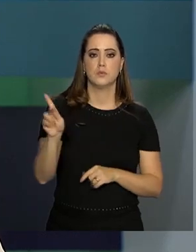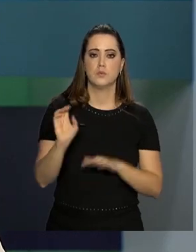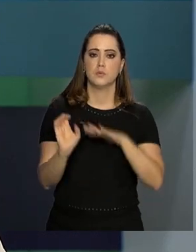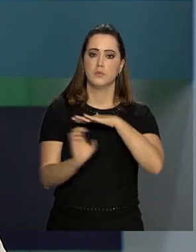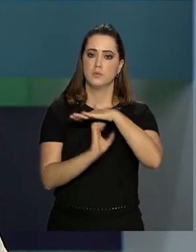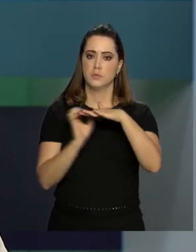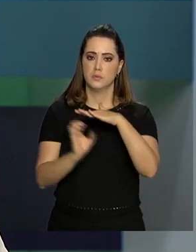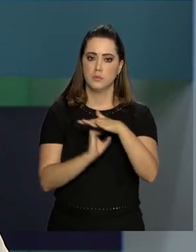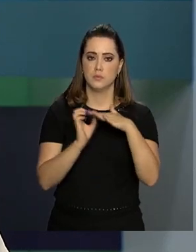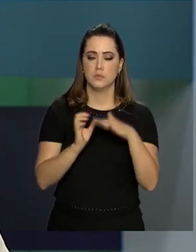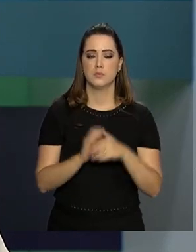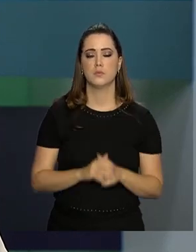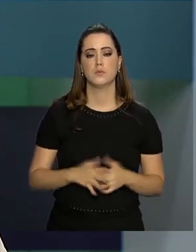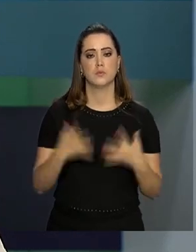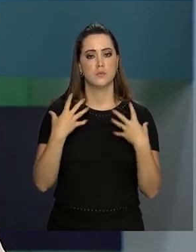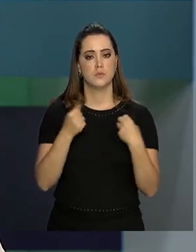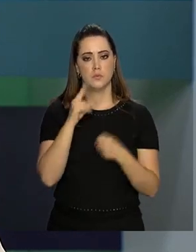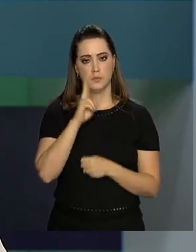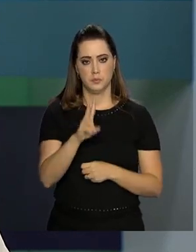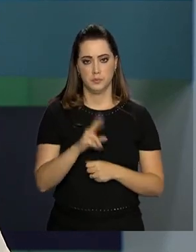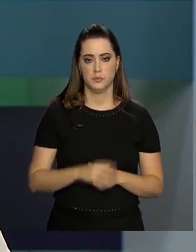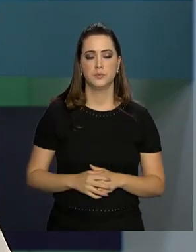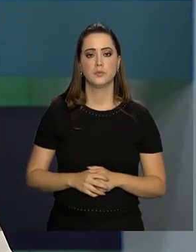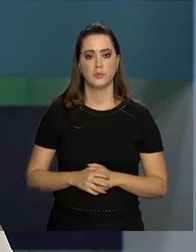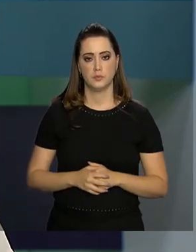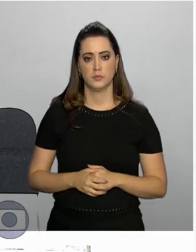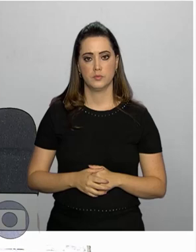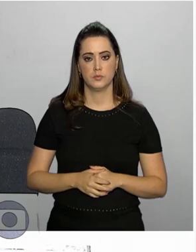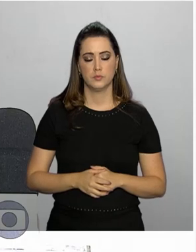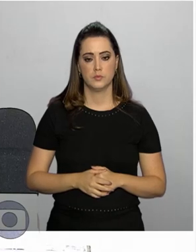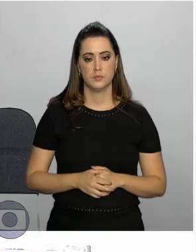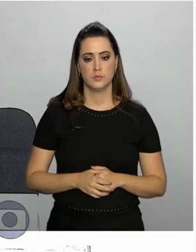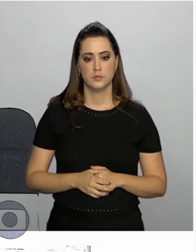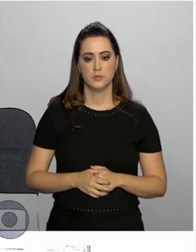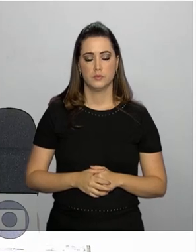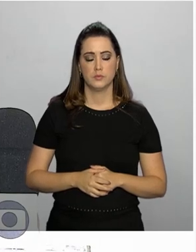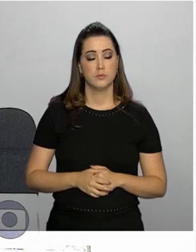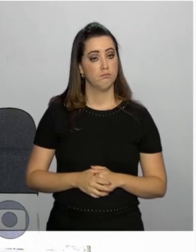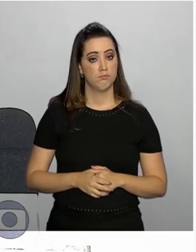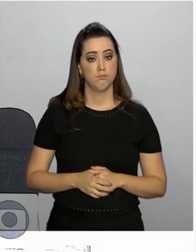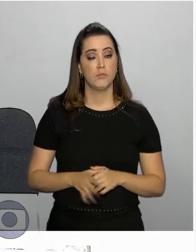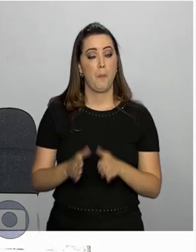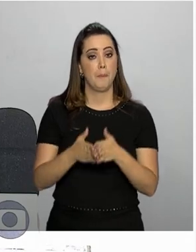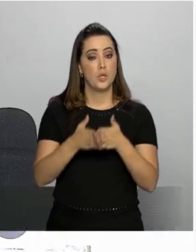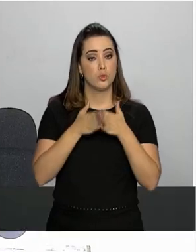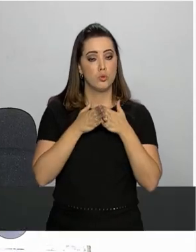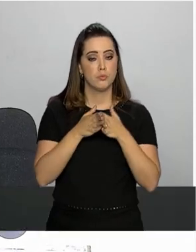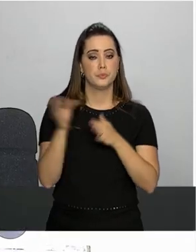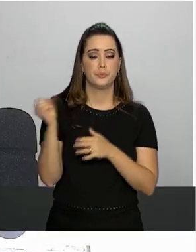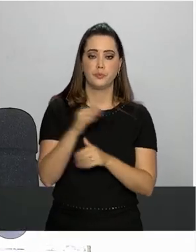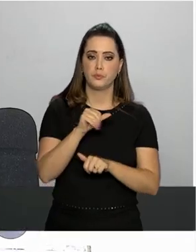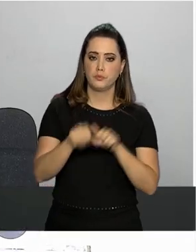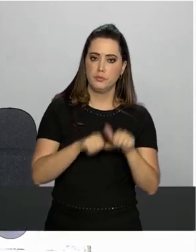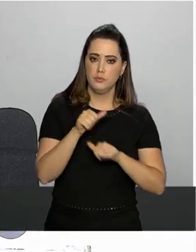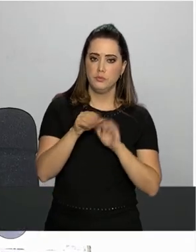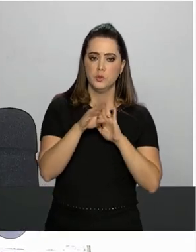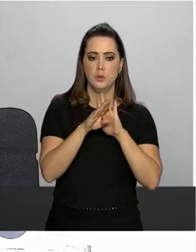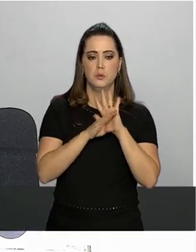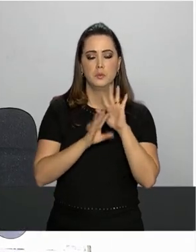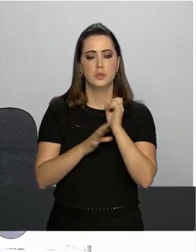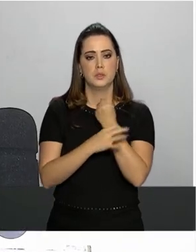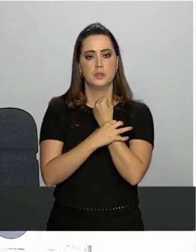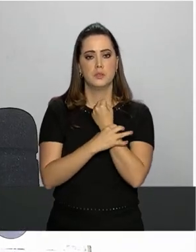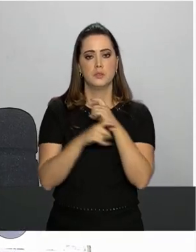pelo presidente das empresas. Vamos ouvir. Foi solicitada a atualização dos planos de